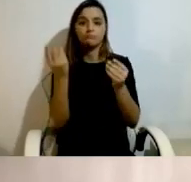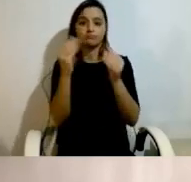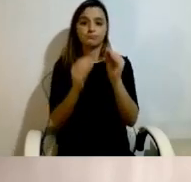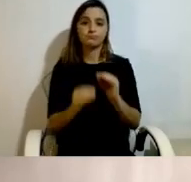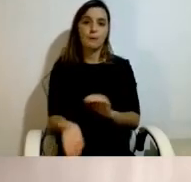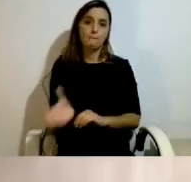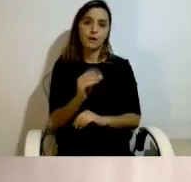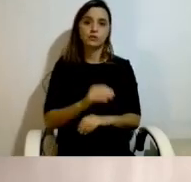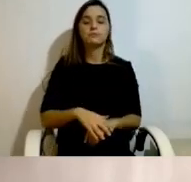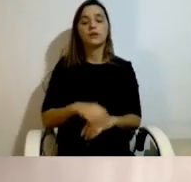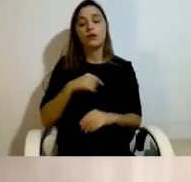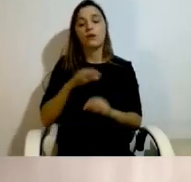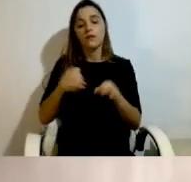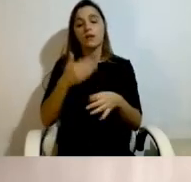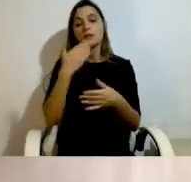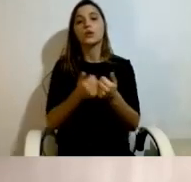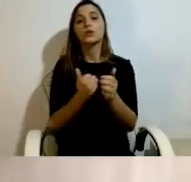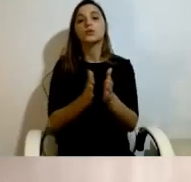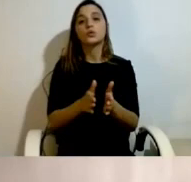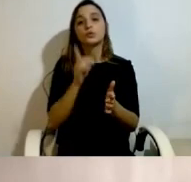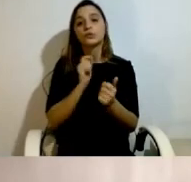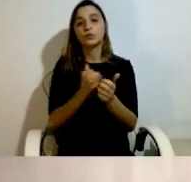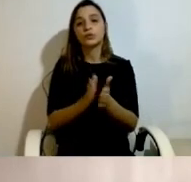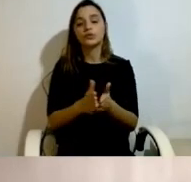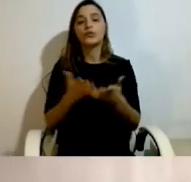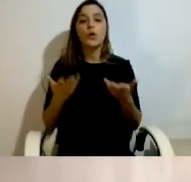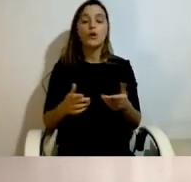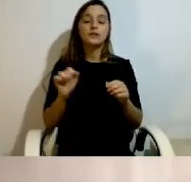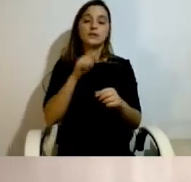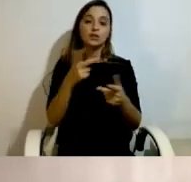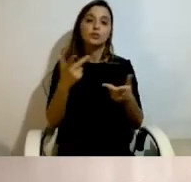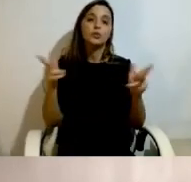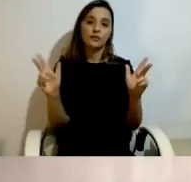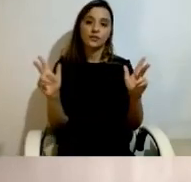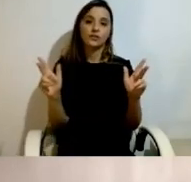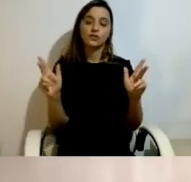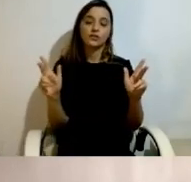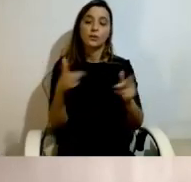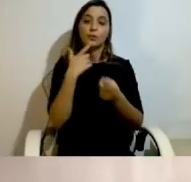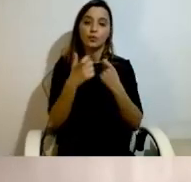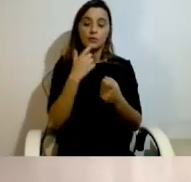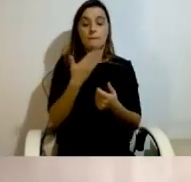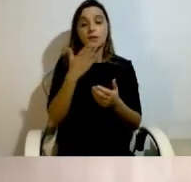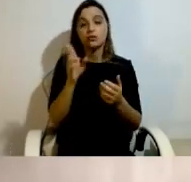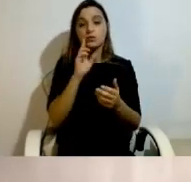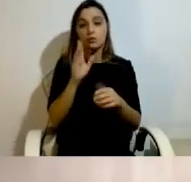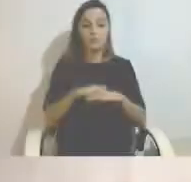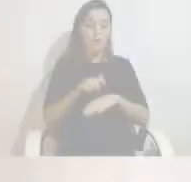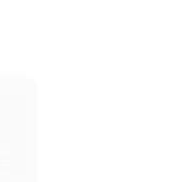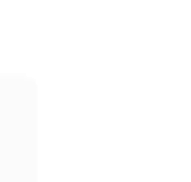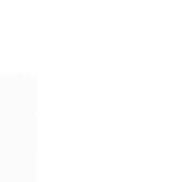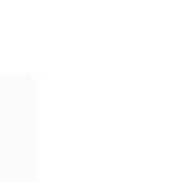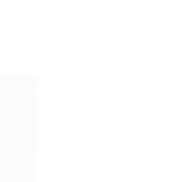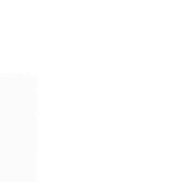agradecendo a todos e a todas e agora estamos disponíveis para questões e peço desculpa pelo adiantado da hora. Obrigado.